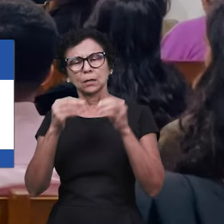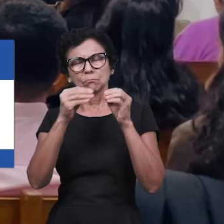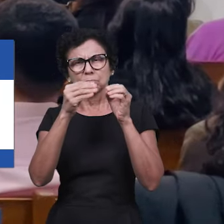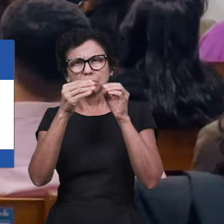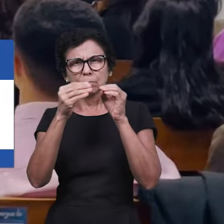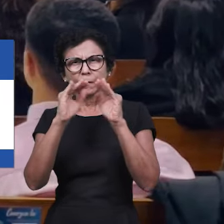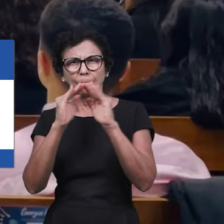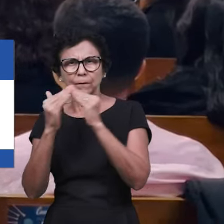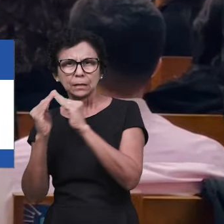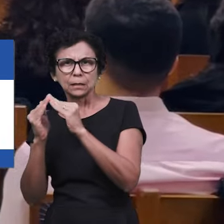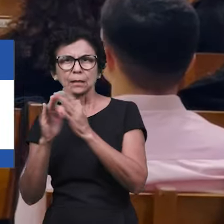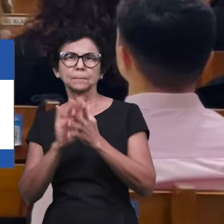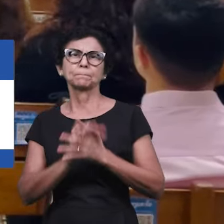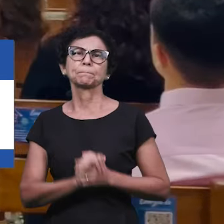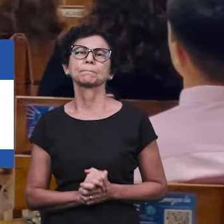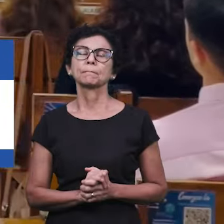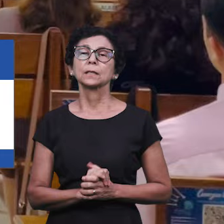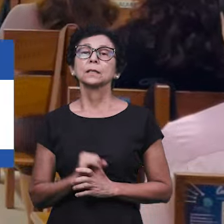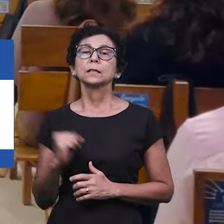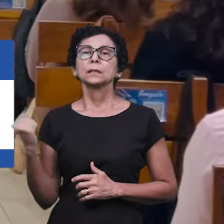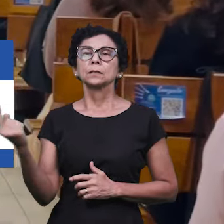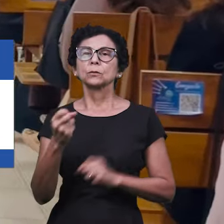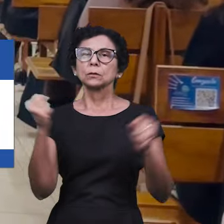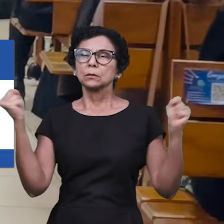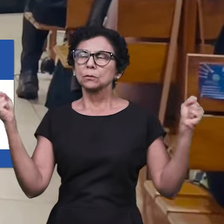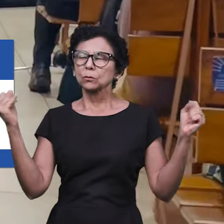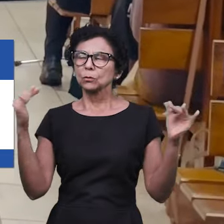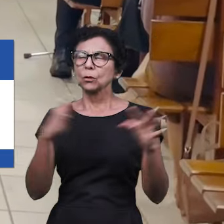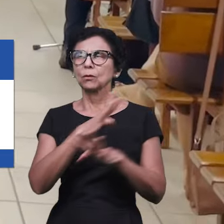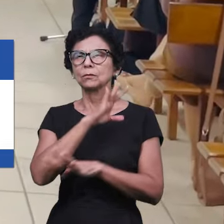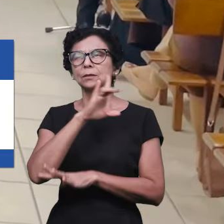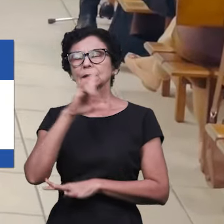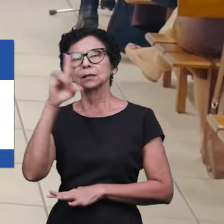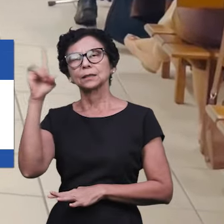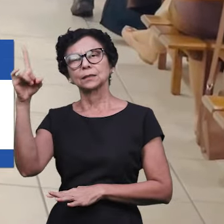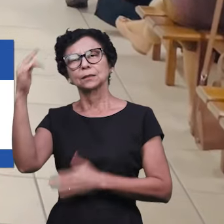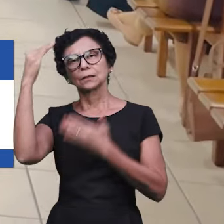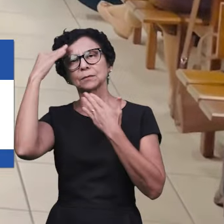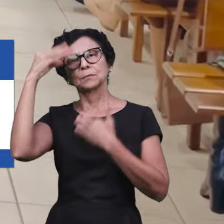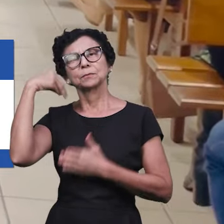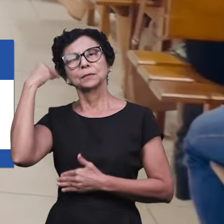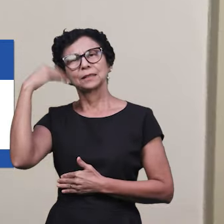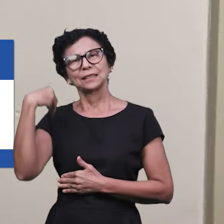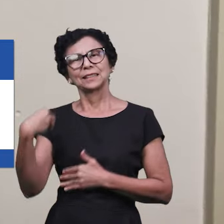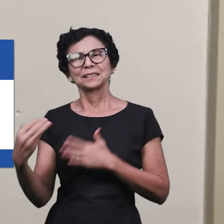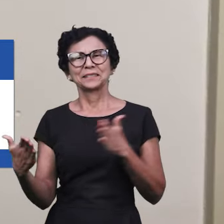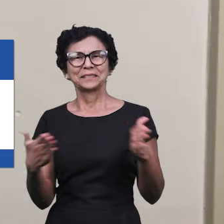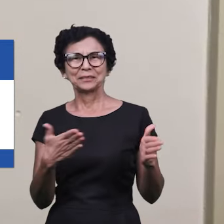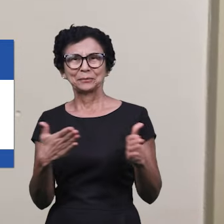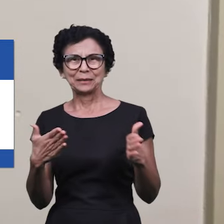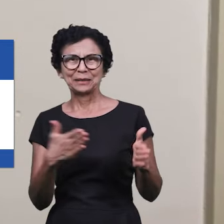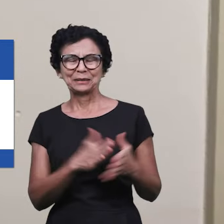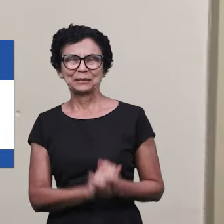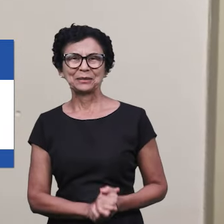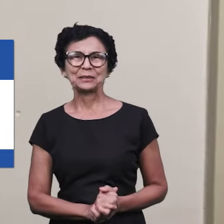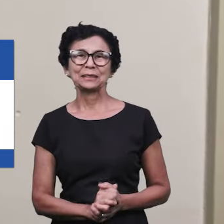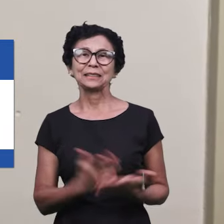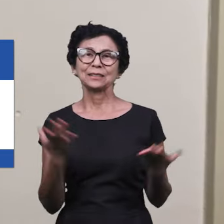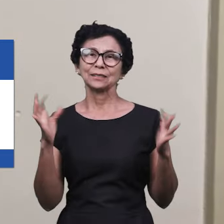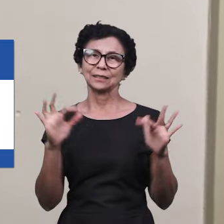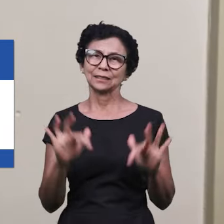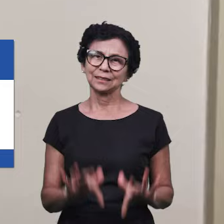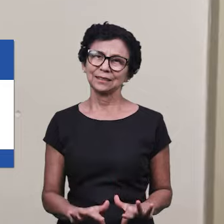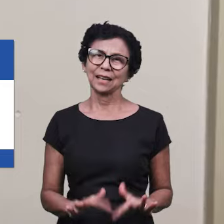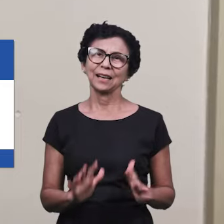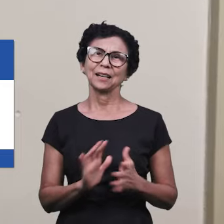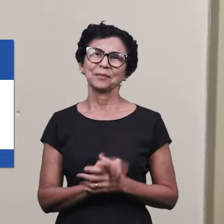especial, onde os irmãos puderam glorificar a Deus pelas experiências vividas neste período. Assim, encerramos mais uma edição do Mané